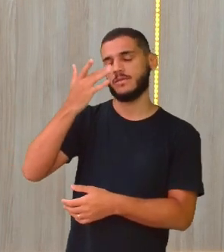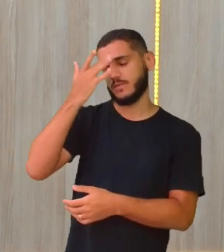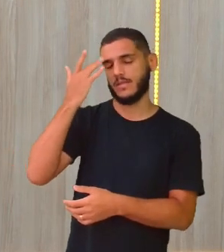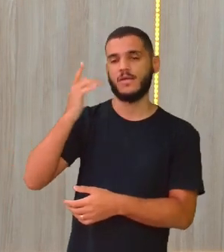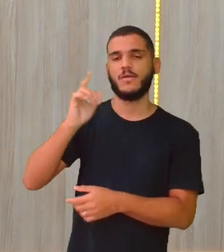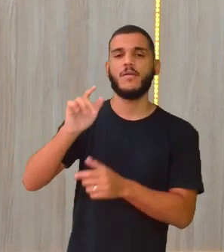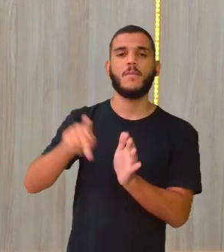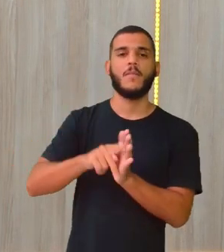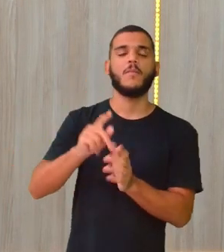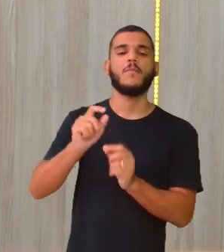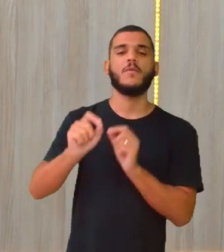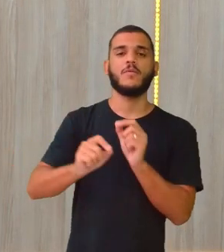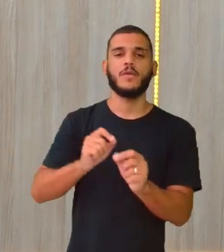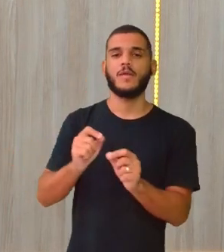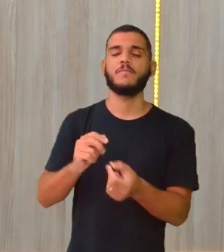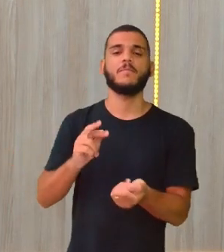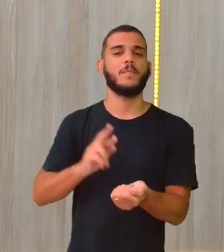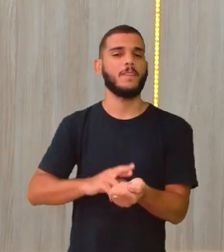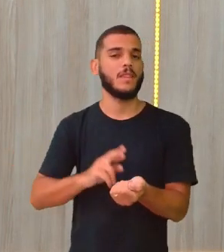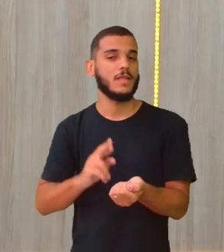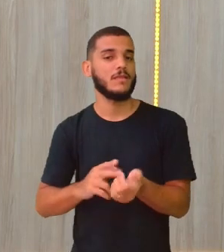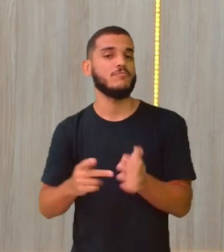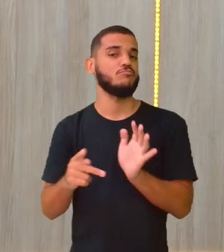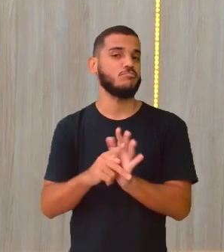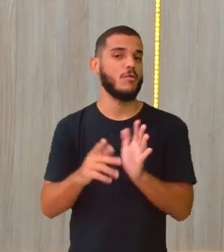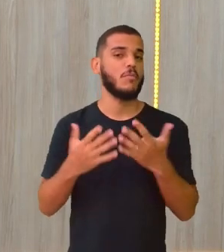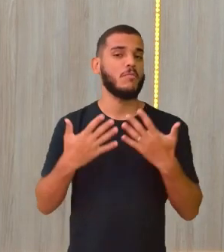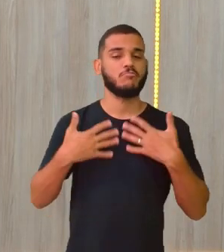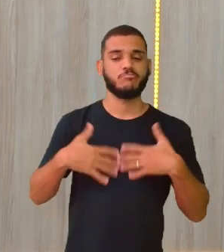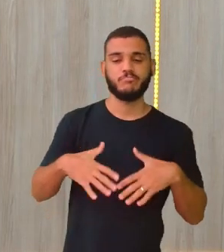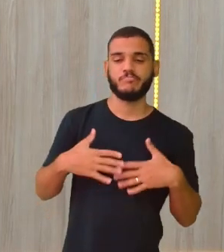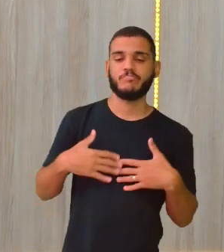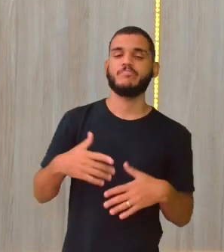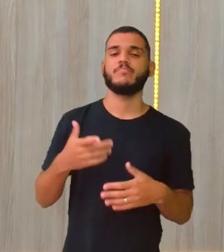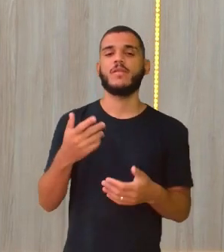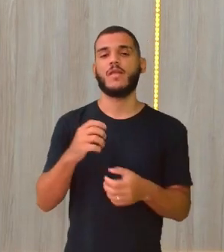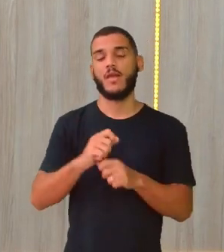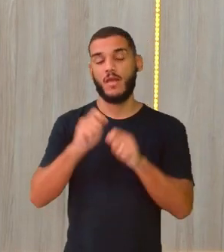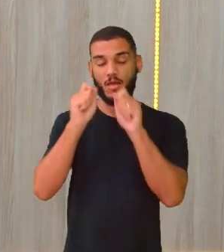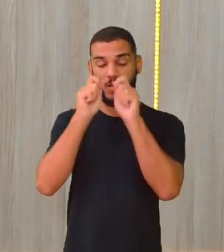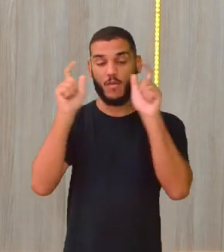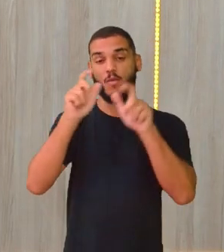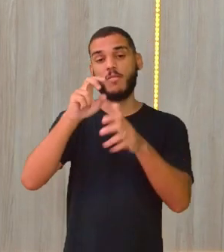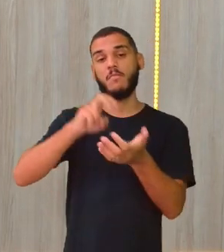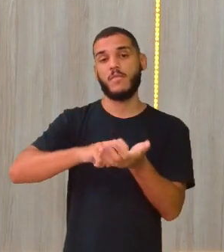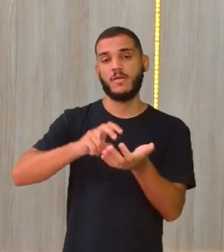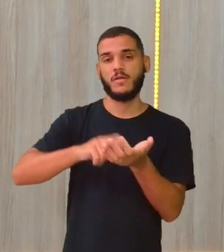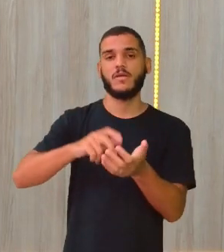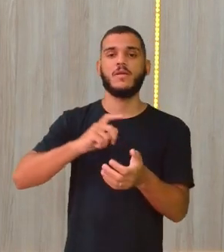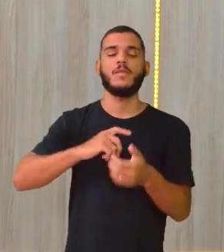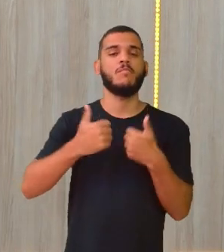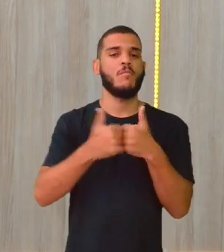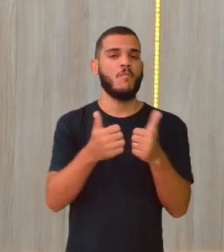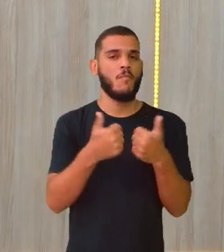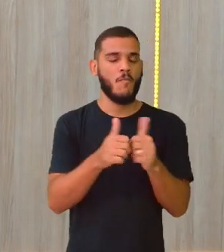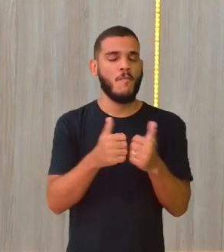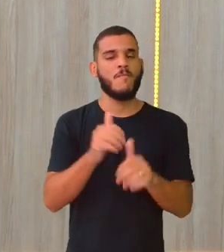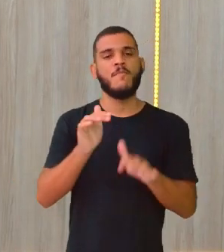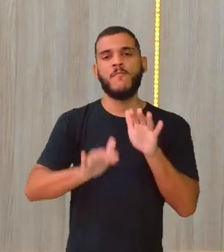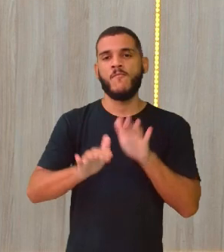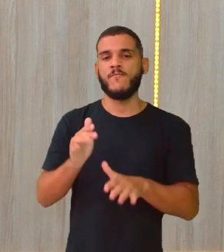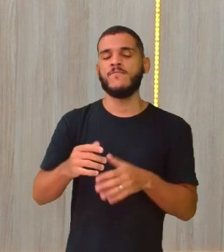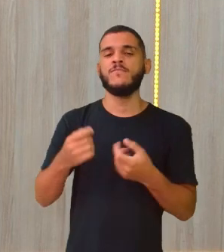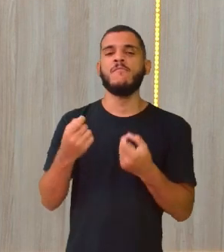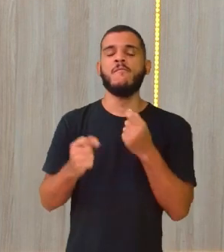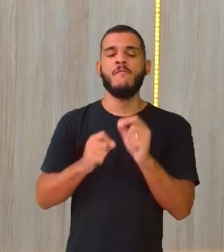acordar, aquela coisa toda, café da manhã, aí vai e pega o transporte público. Muitas vezes, a mobilidade urbana